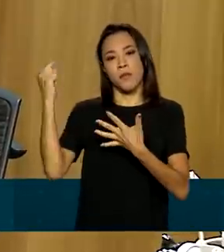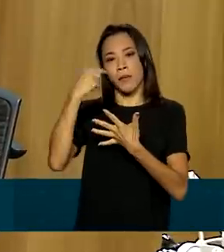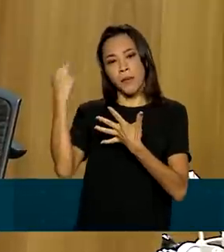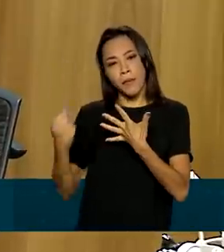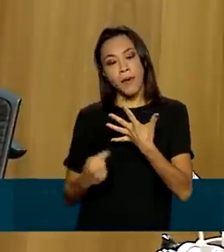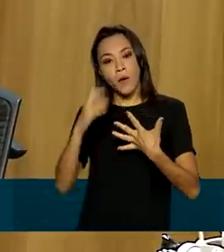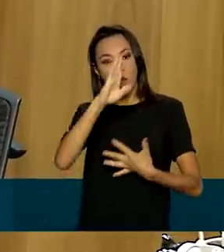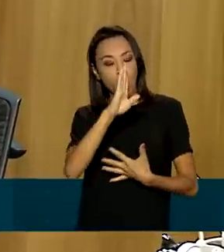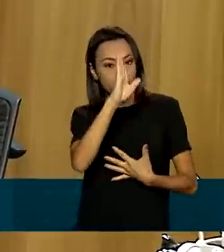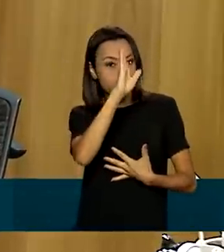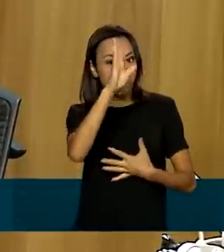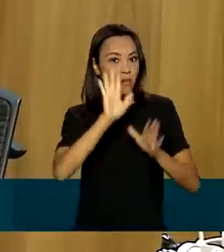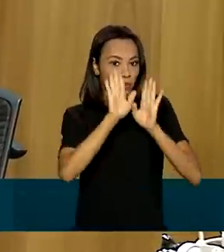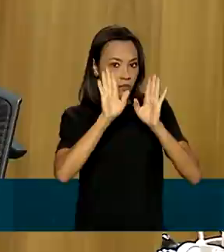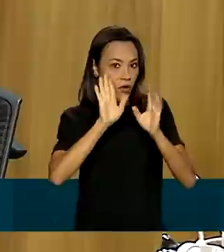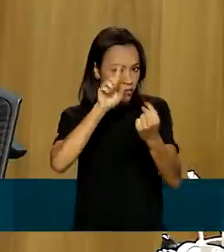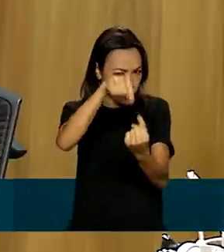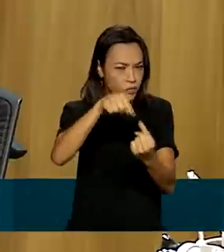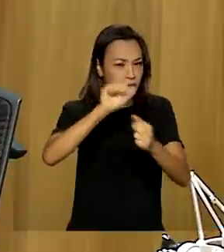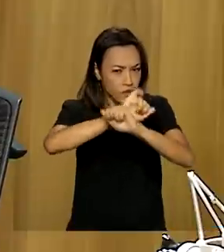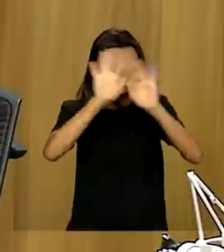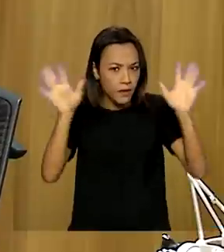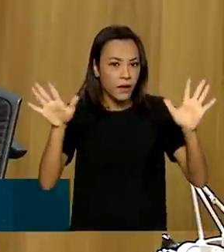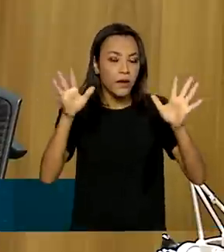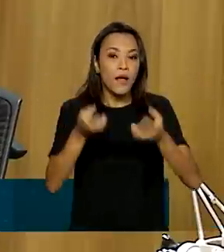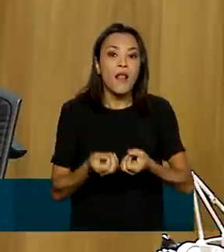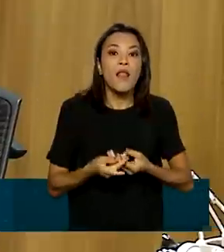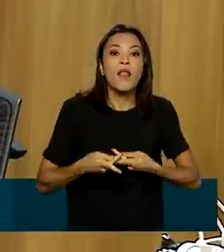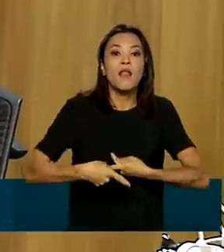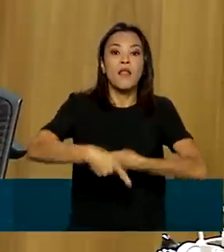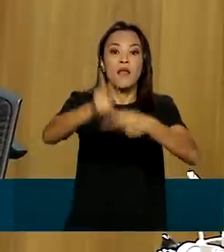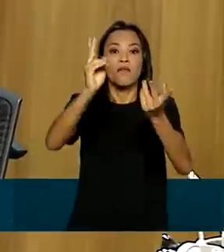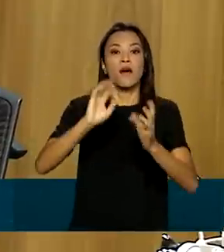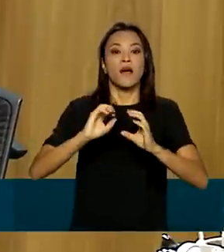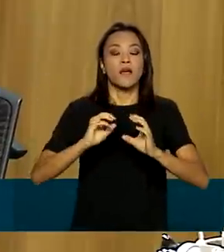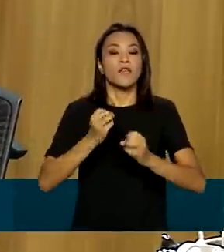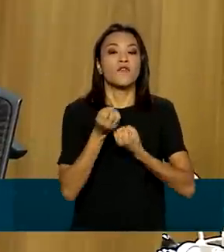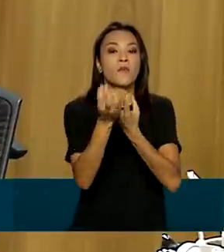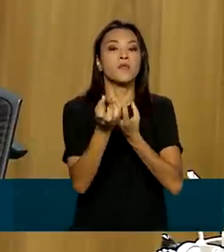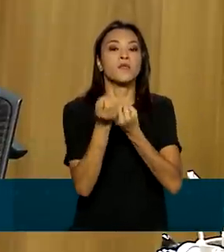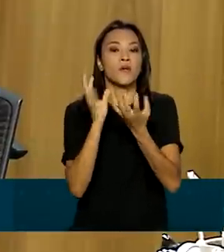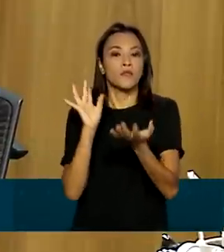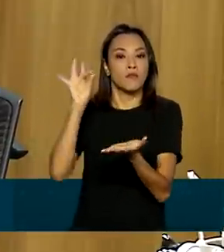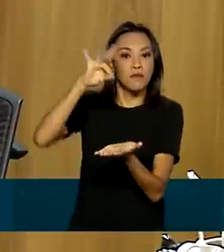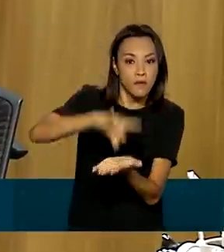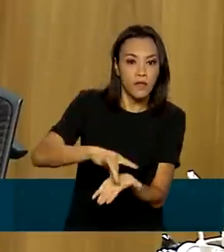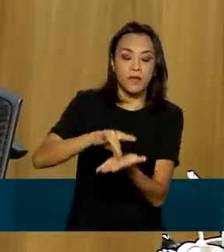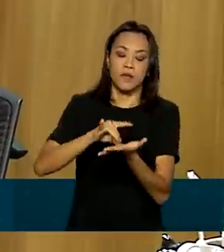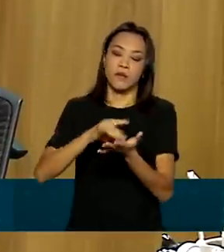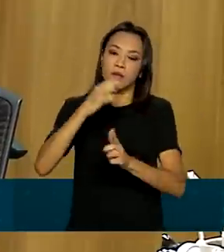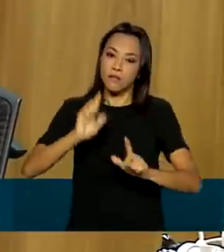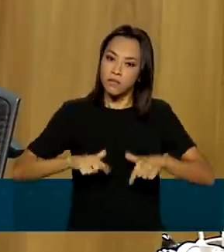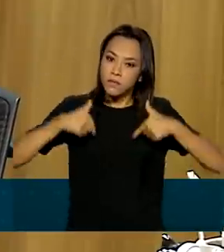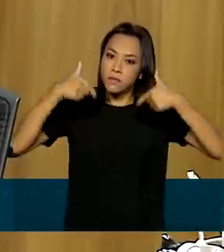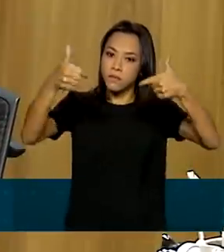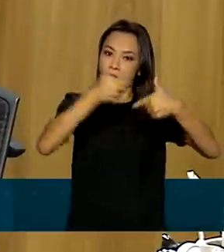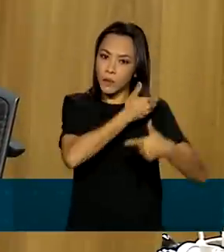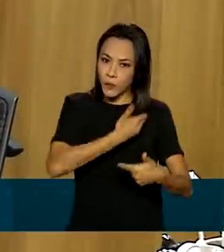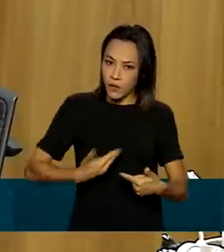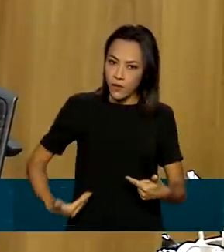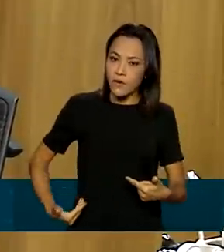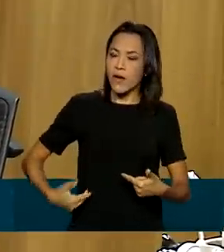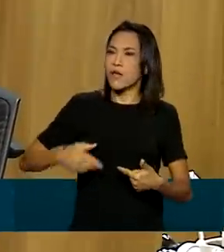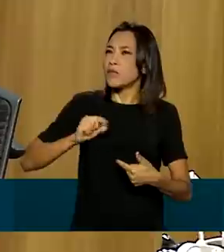principal é, de maneira bem clara, levar a informação verdadeira das realizações do governo para os mais distantes